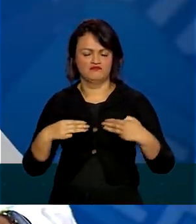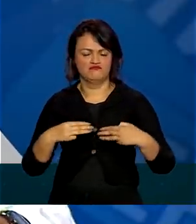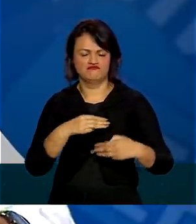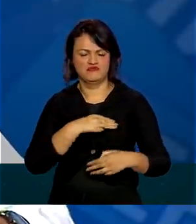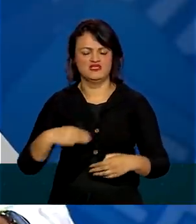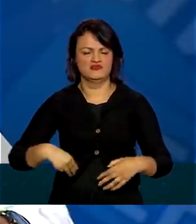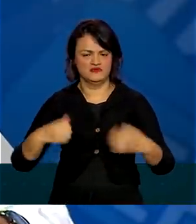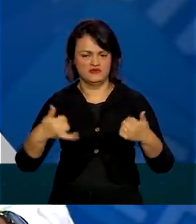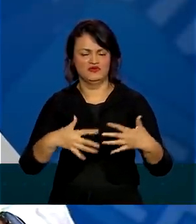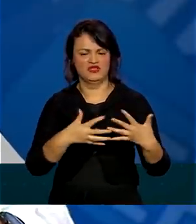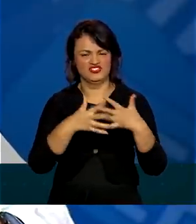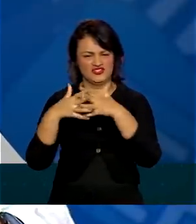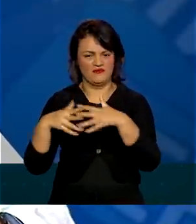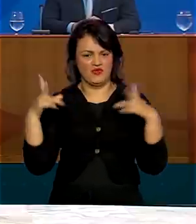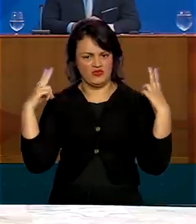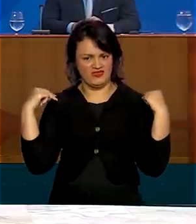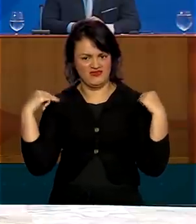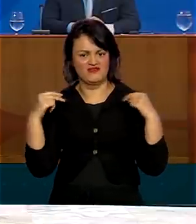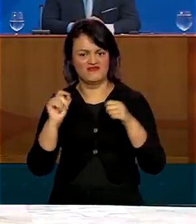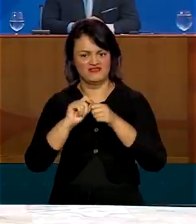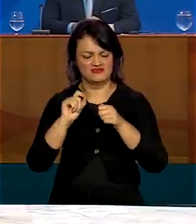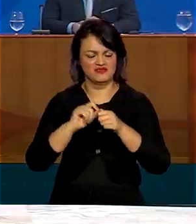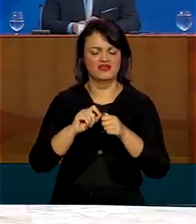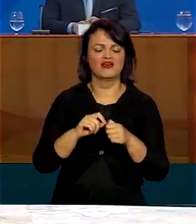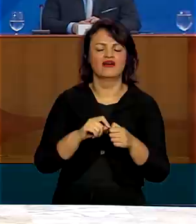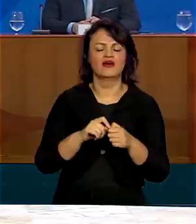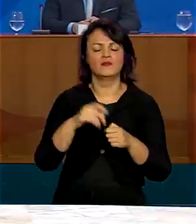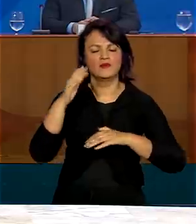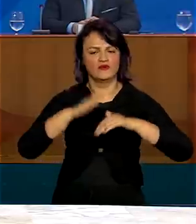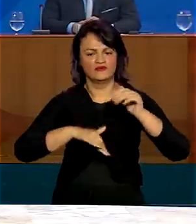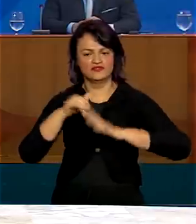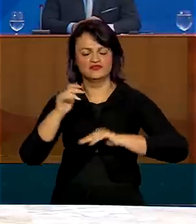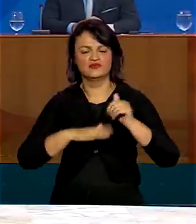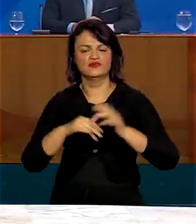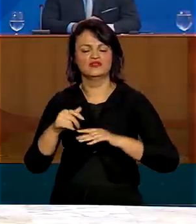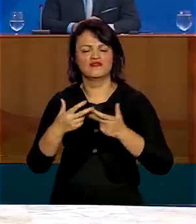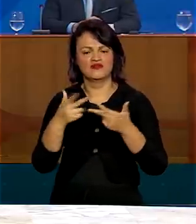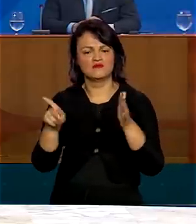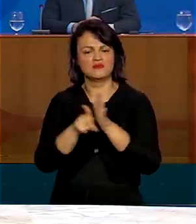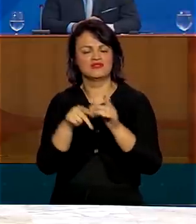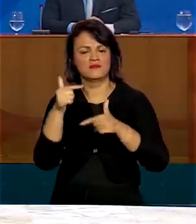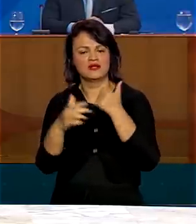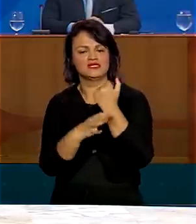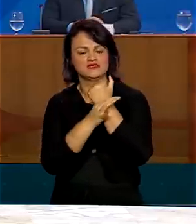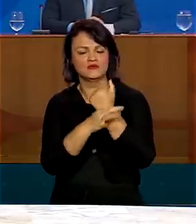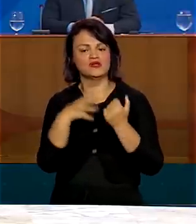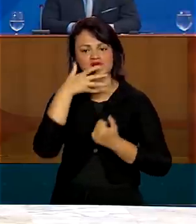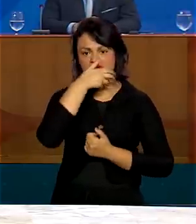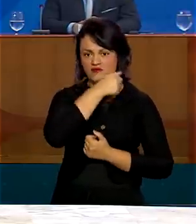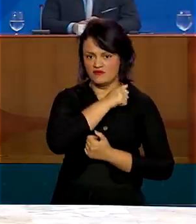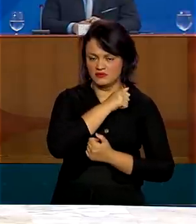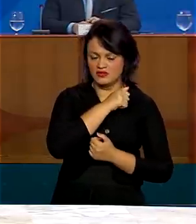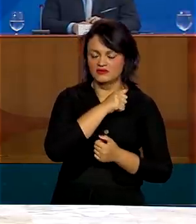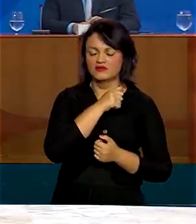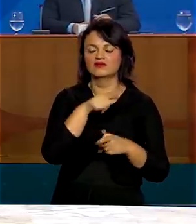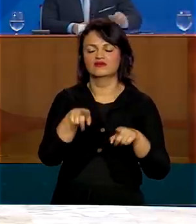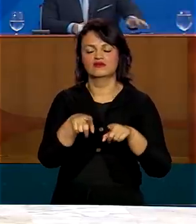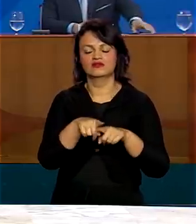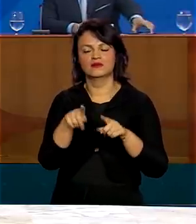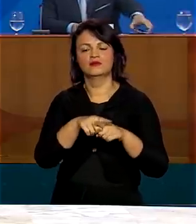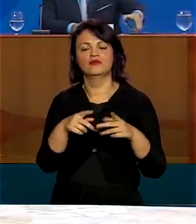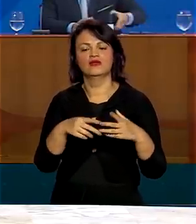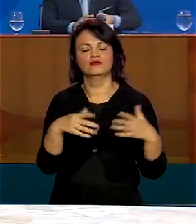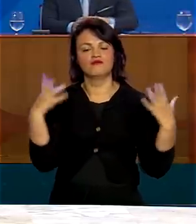sobre os caminhoneiros, nós vamos fazer profissionais de forças de segurança e salvamento, faremos os